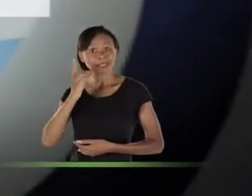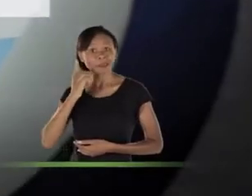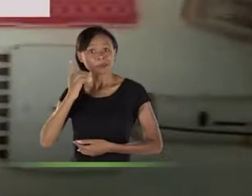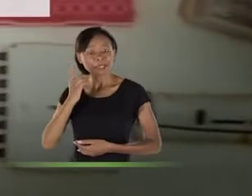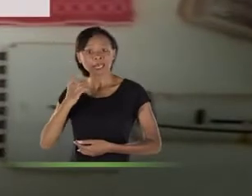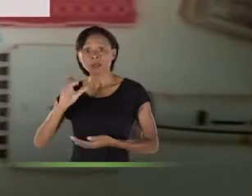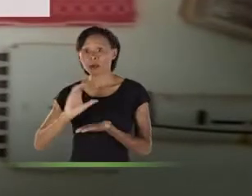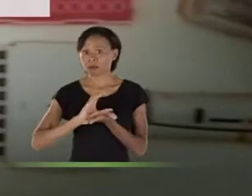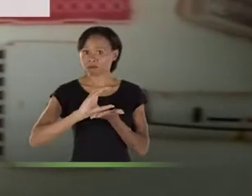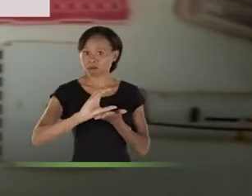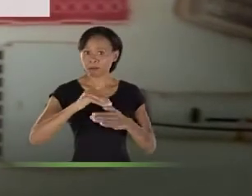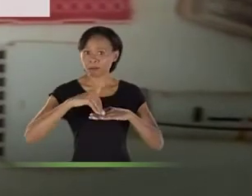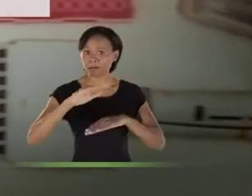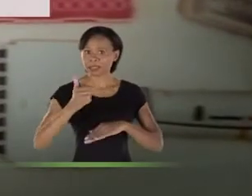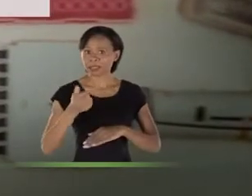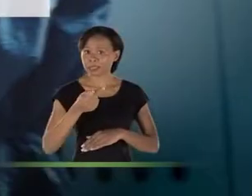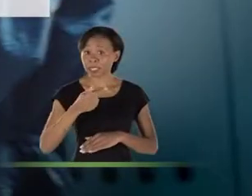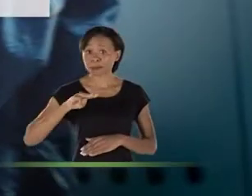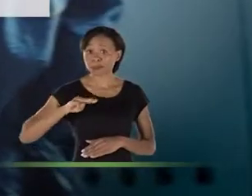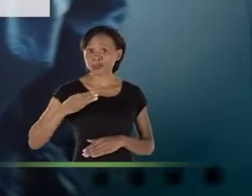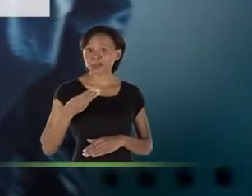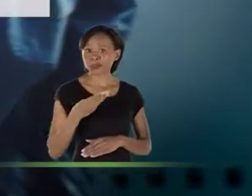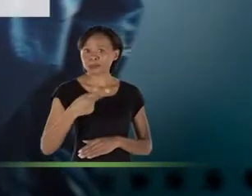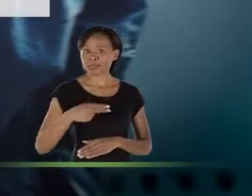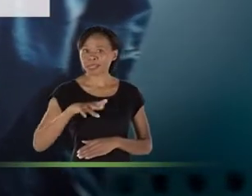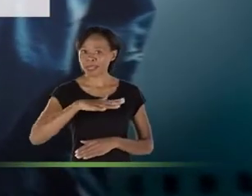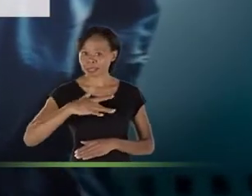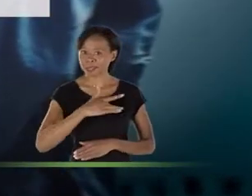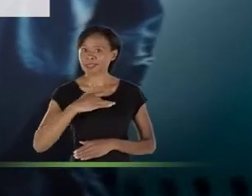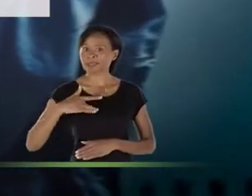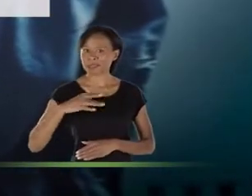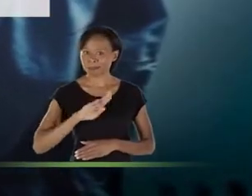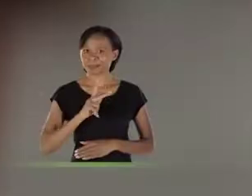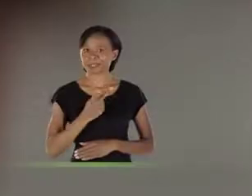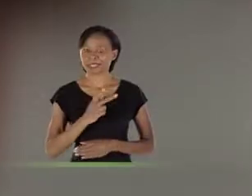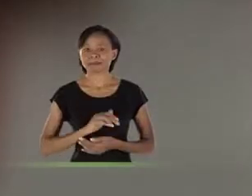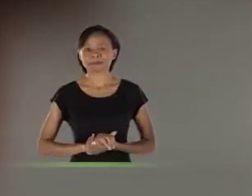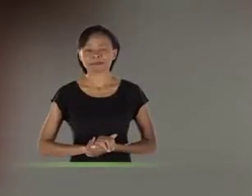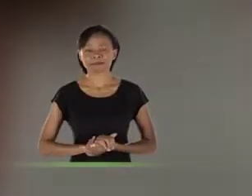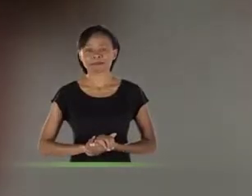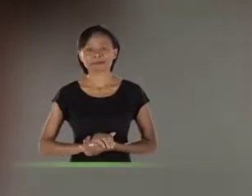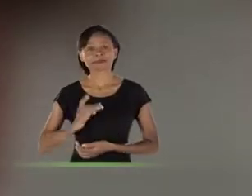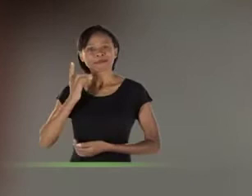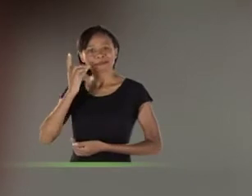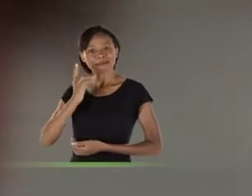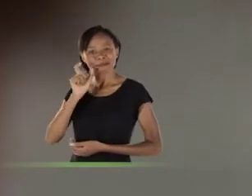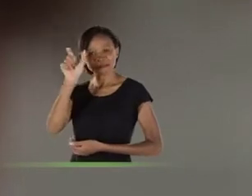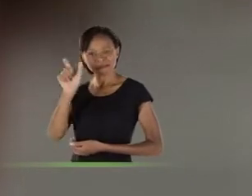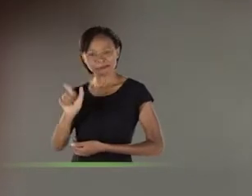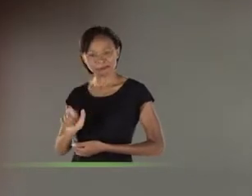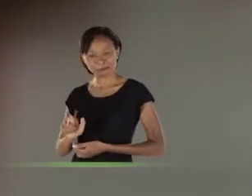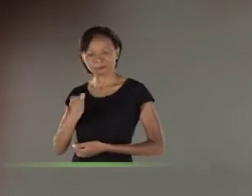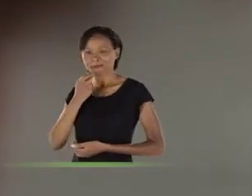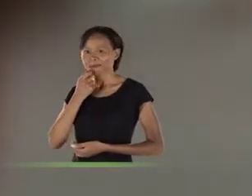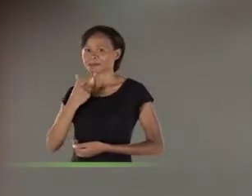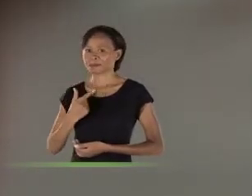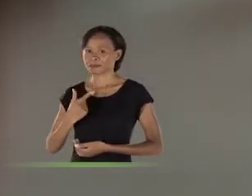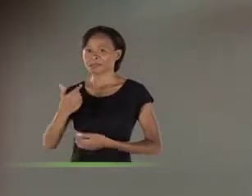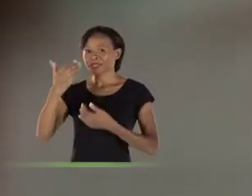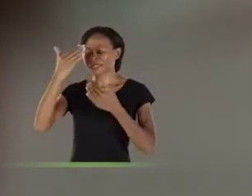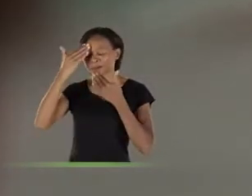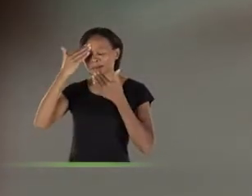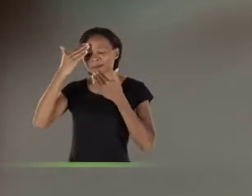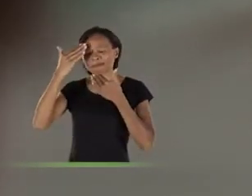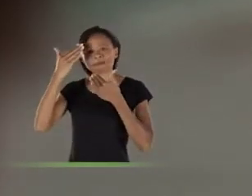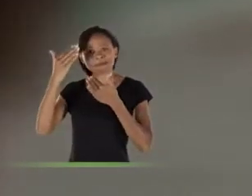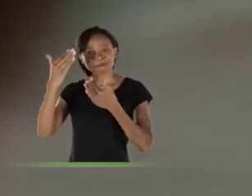como deputado, o João trouxe mais de 17 milhões de reais para a saúde de BH. Prezado deputado João Vitor Xavier, eu passo